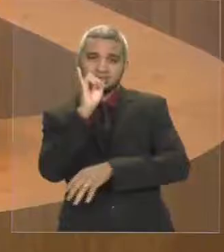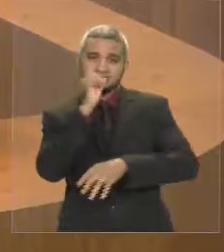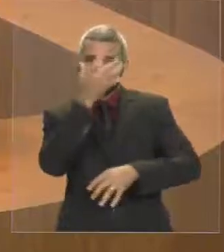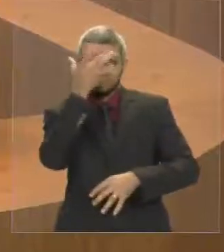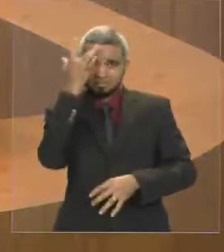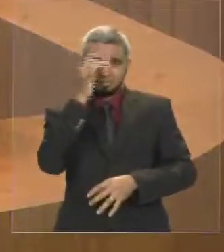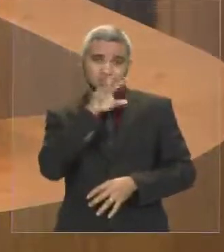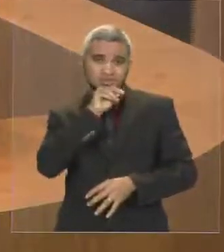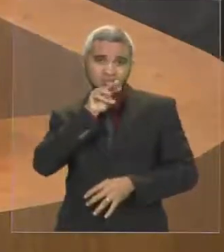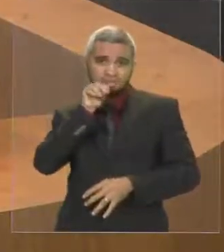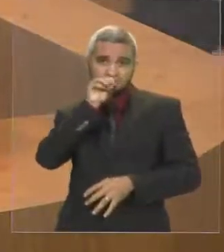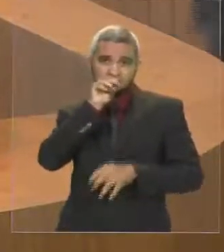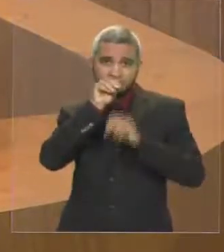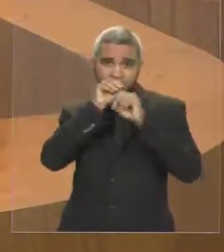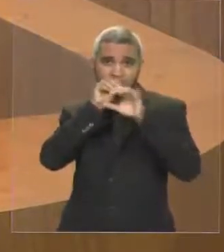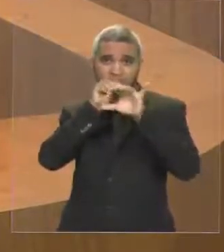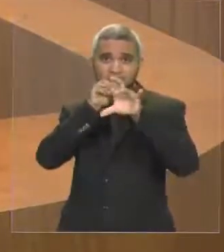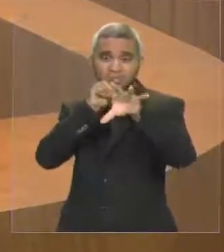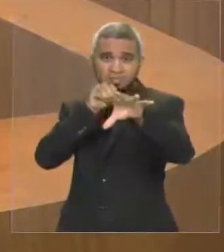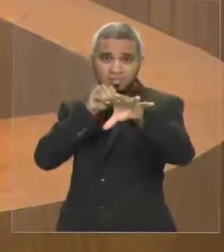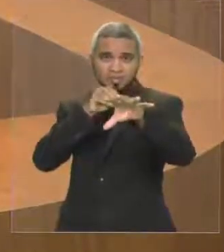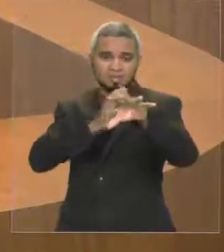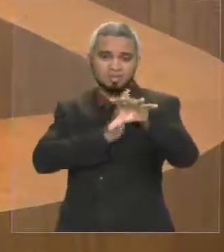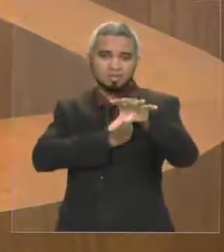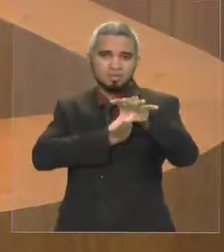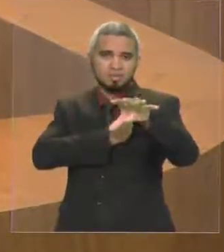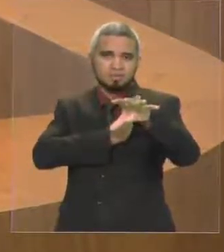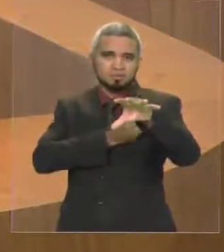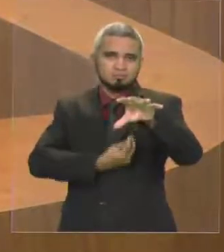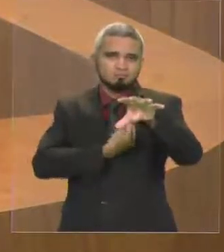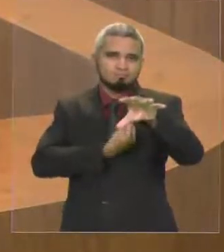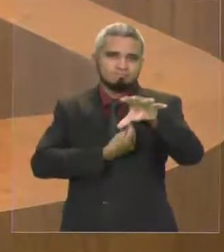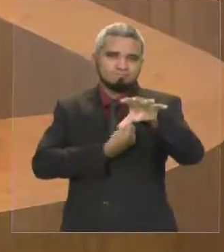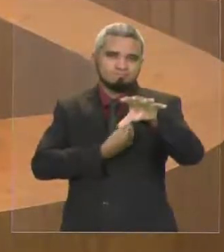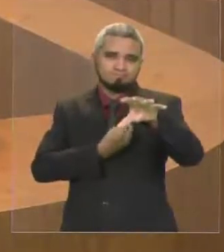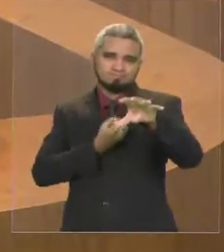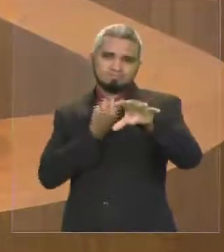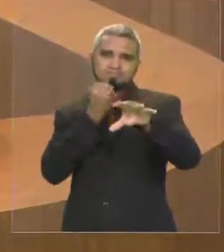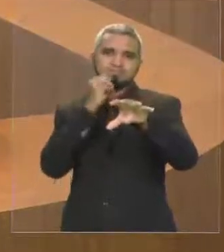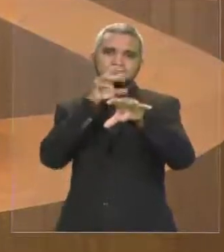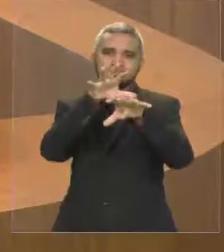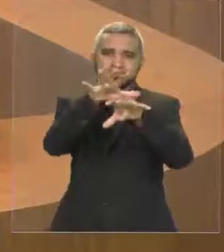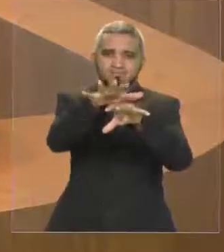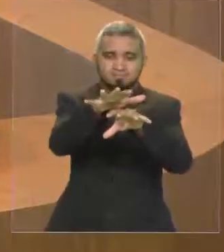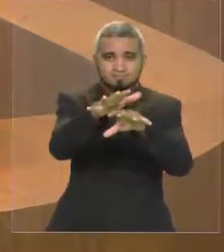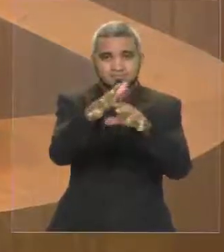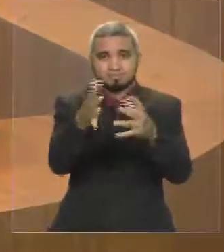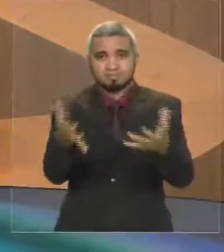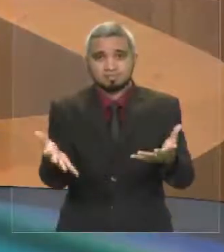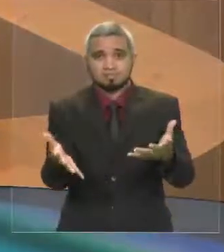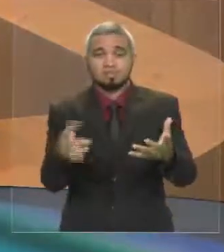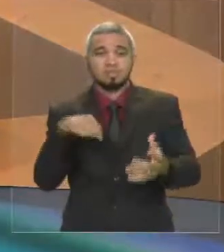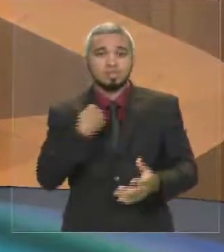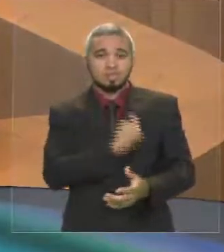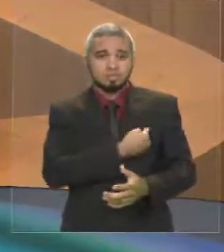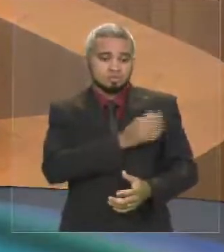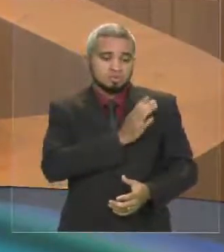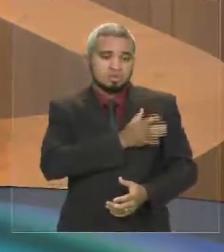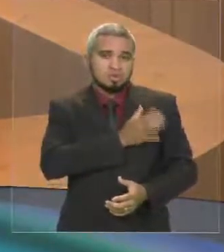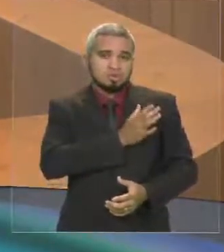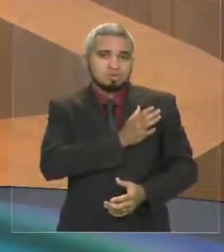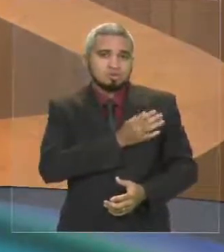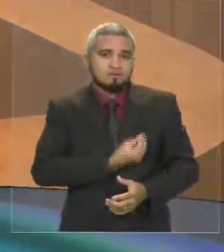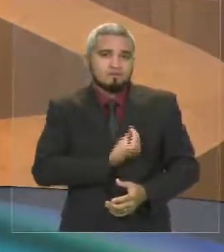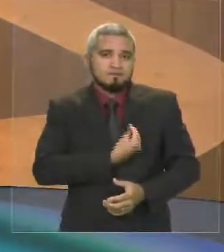12 ao 37, eu quero expressar a todos que o nosso coração está cheio de conciliação.